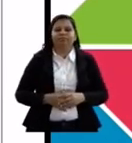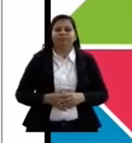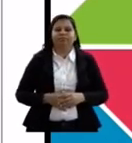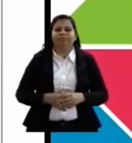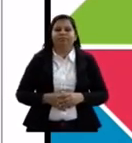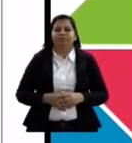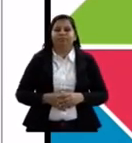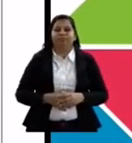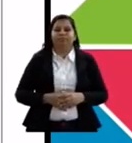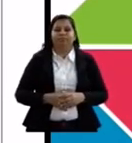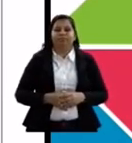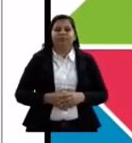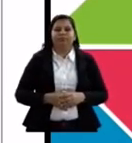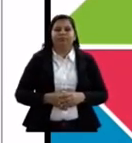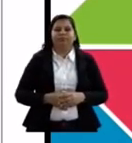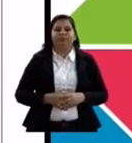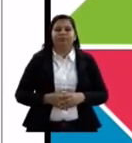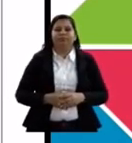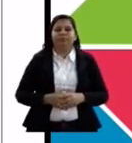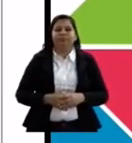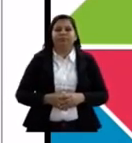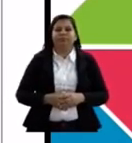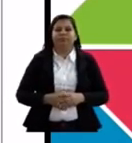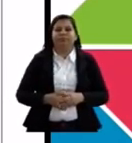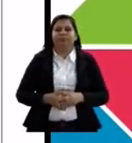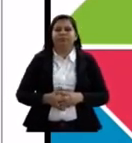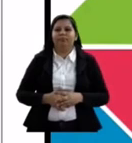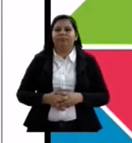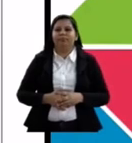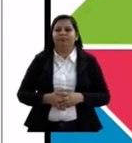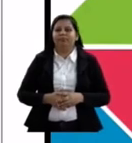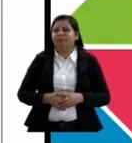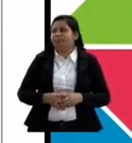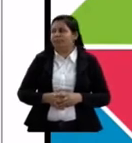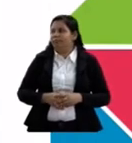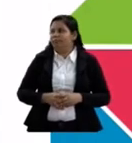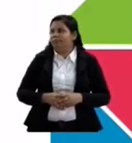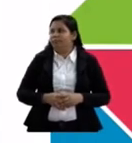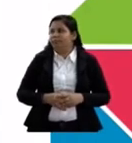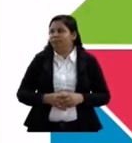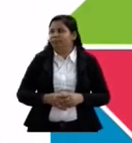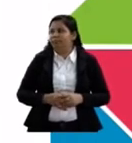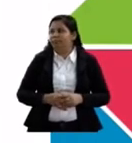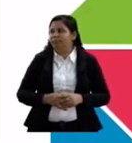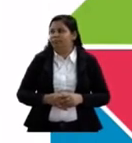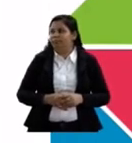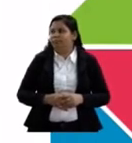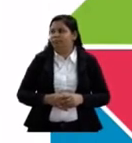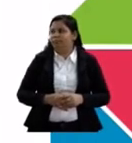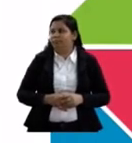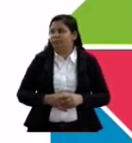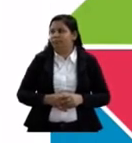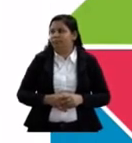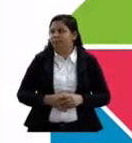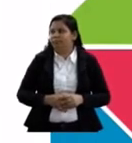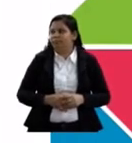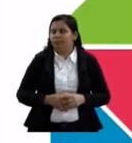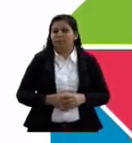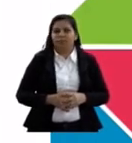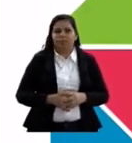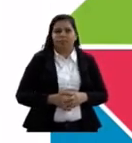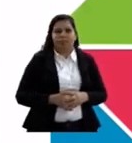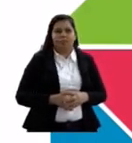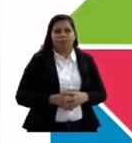Com tinta ou com luzes, um acuíri vai nascer. O sol